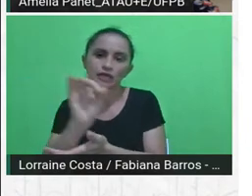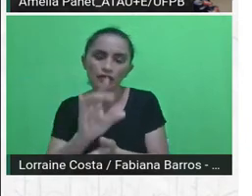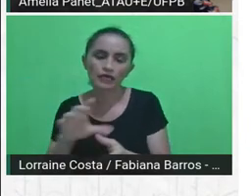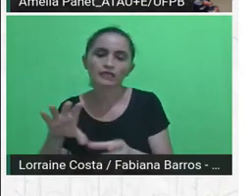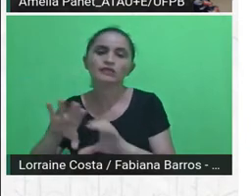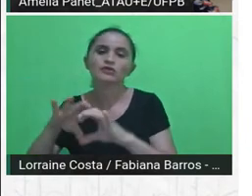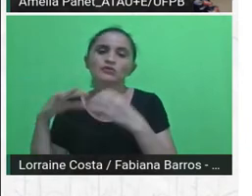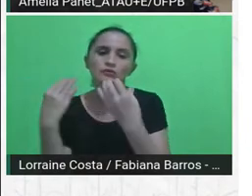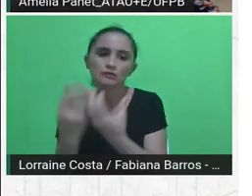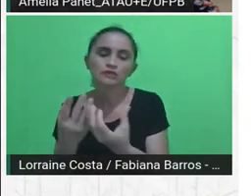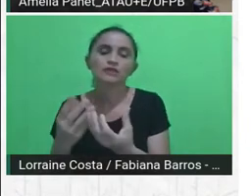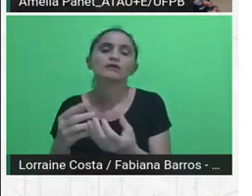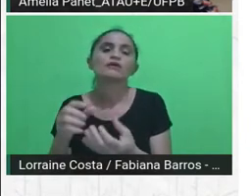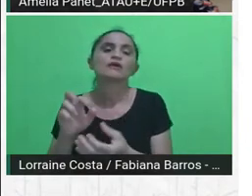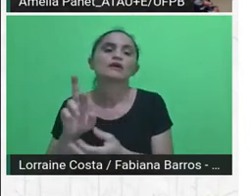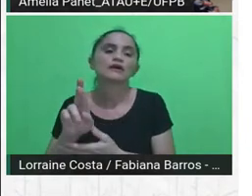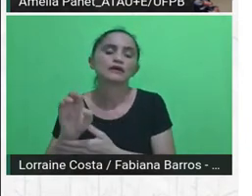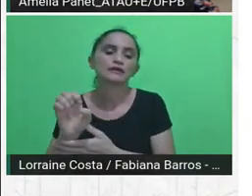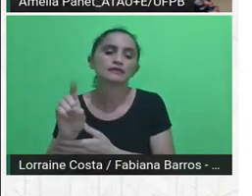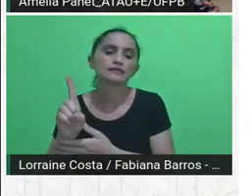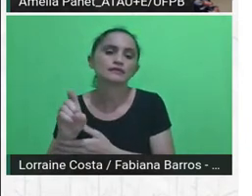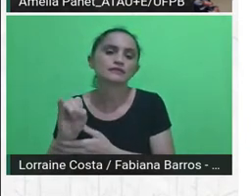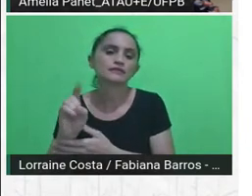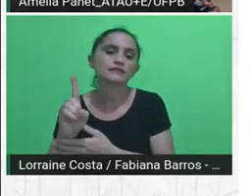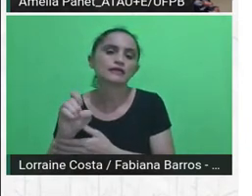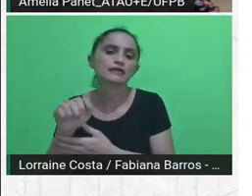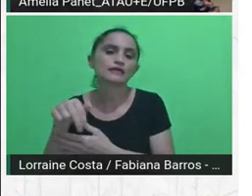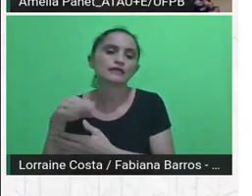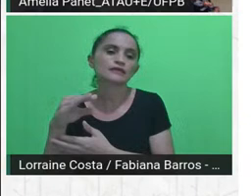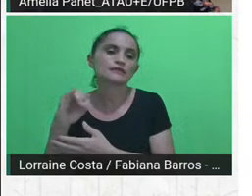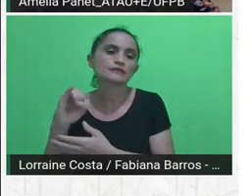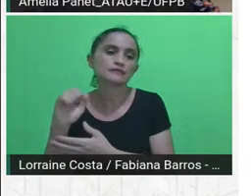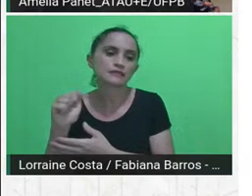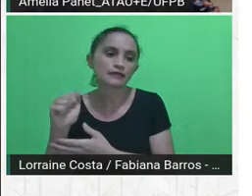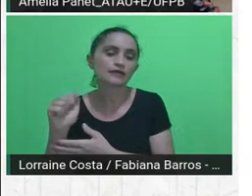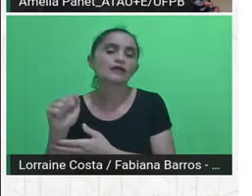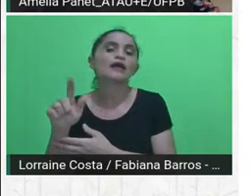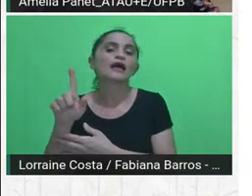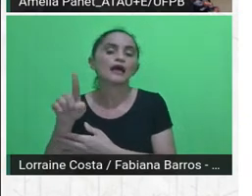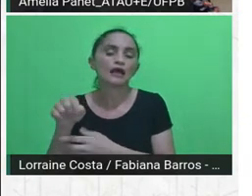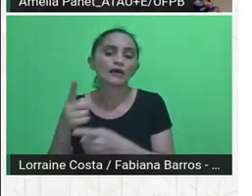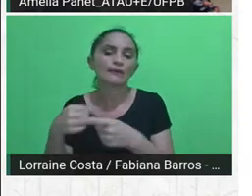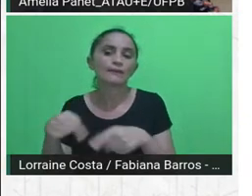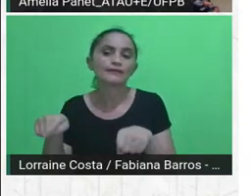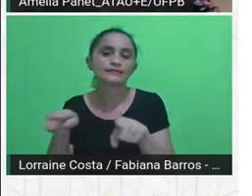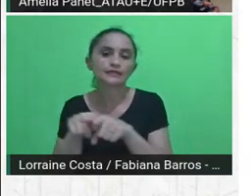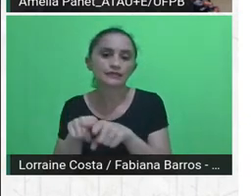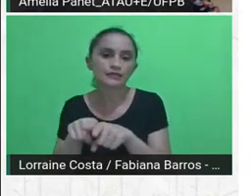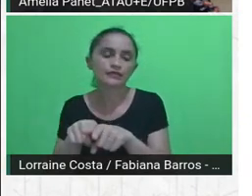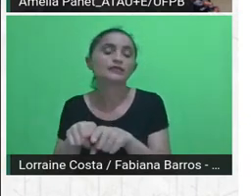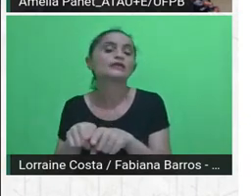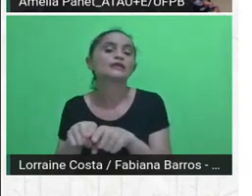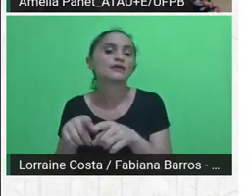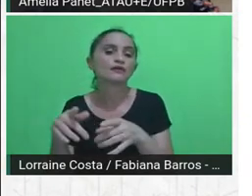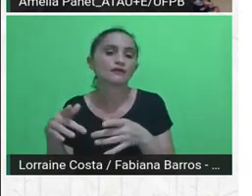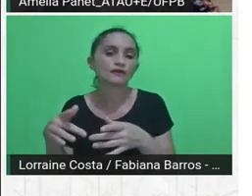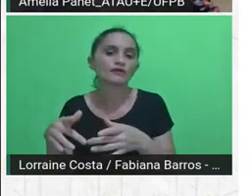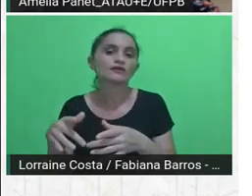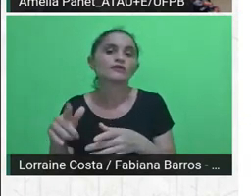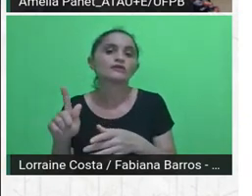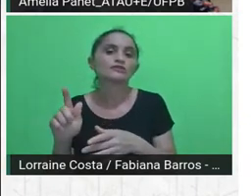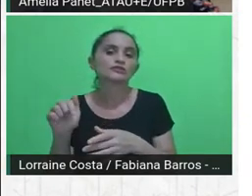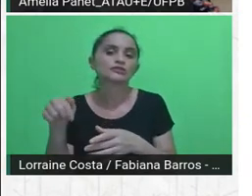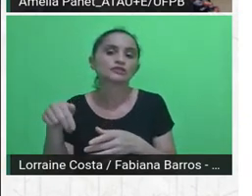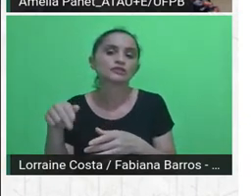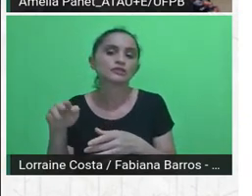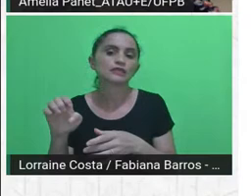residência, portanto, ela é fruto de parcerias generosas, como também está sendo aqui esse evento. Eu acho que esse evento